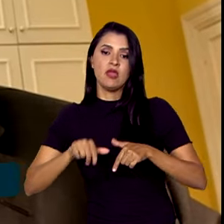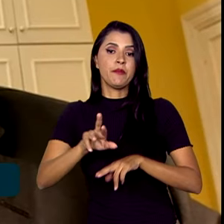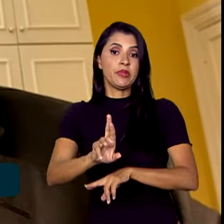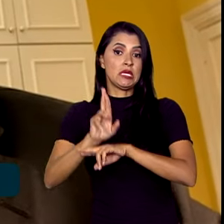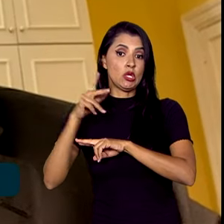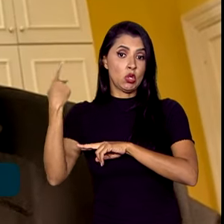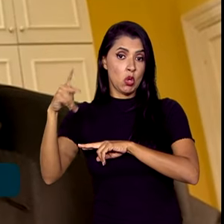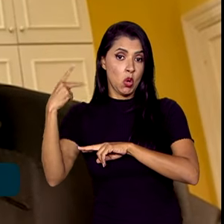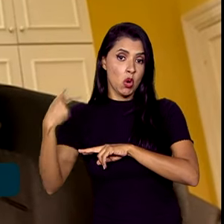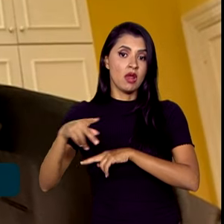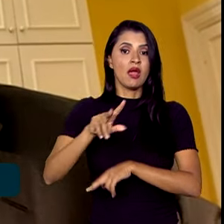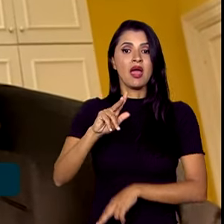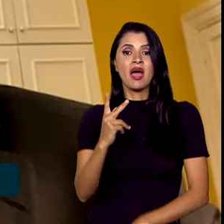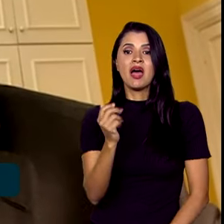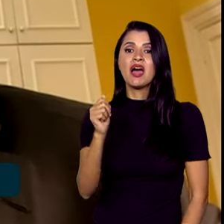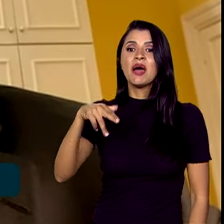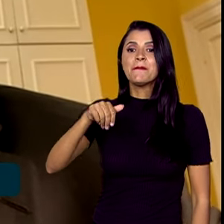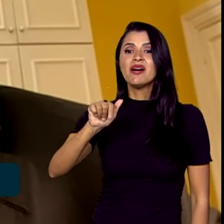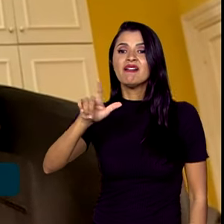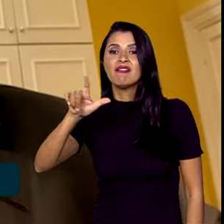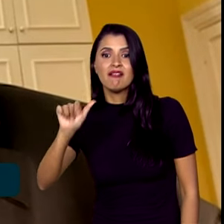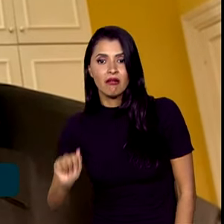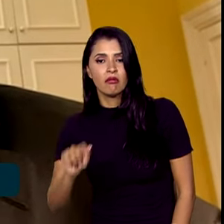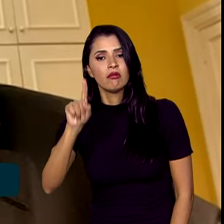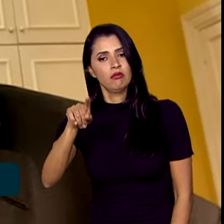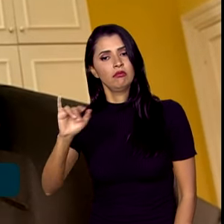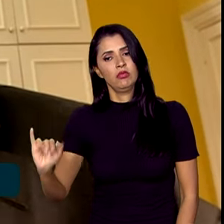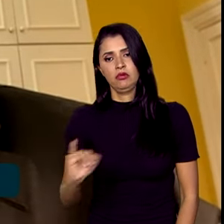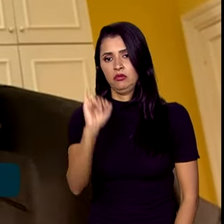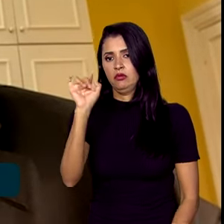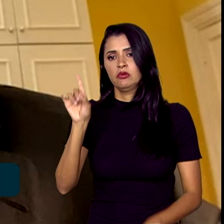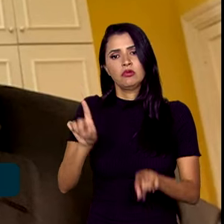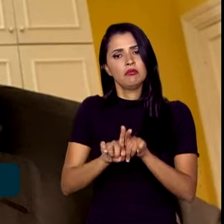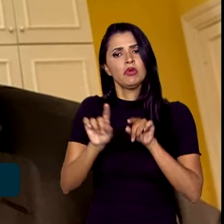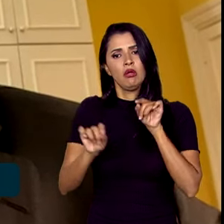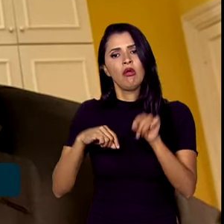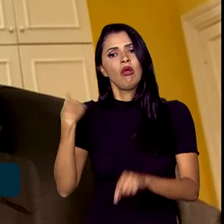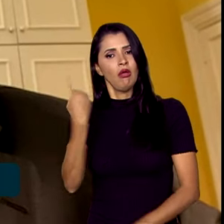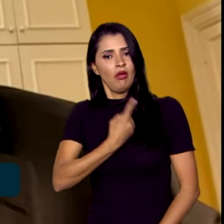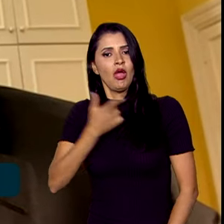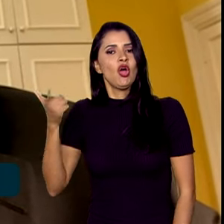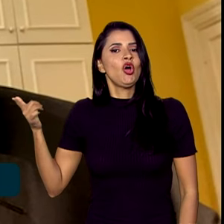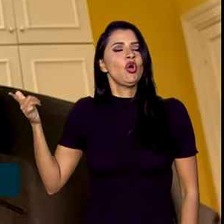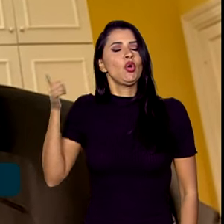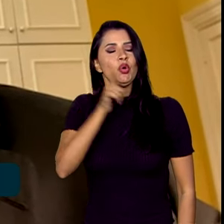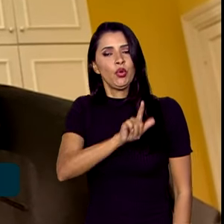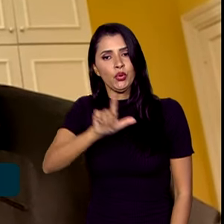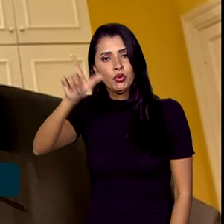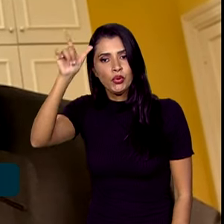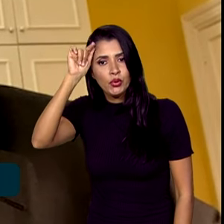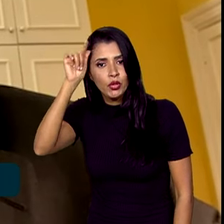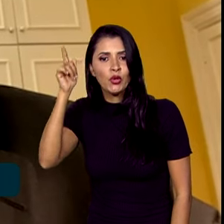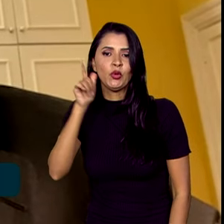palestina em Ramallah. E o importante a ressaltar é que nós conseguimos, ao final das contas,